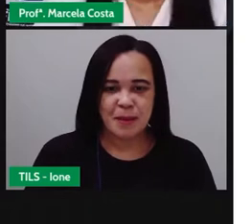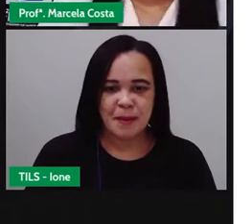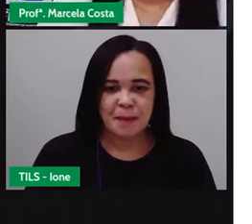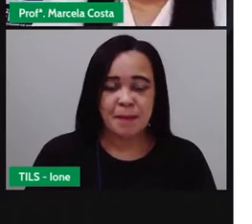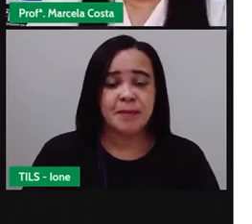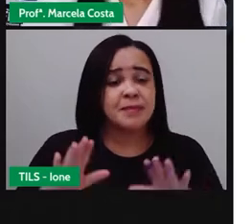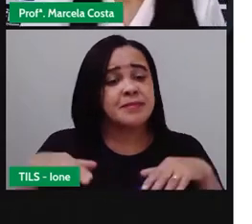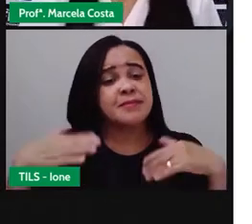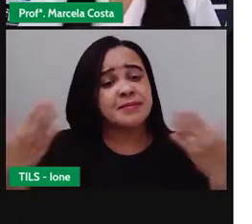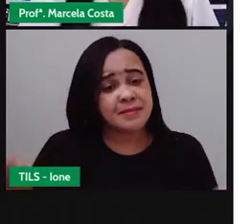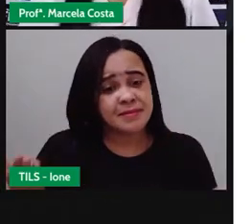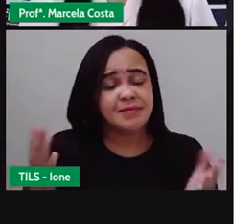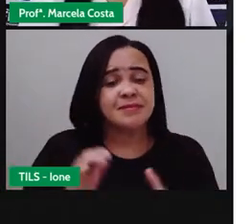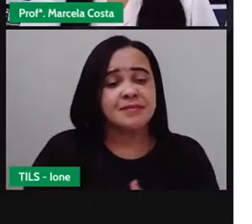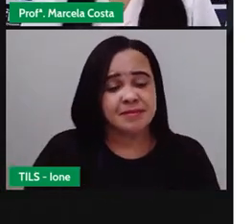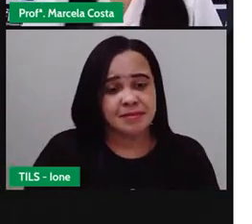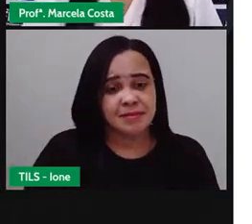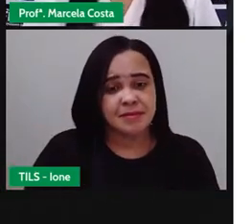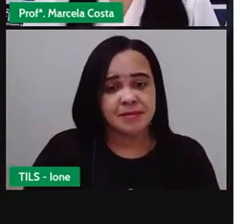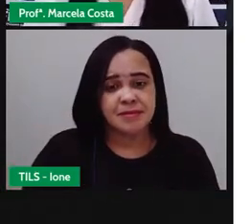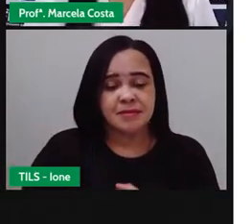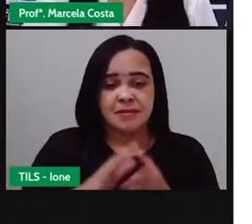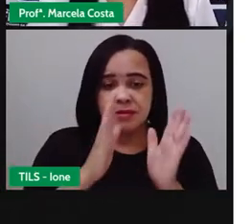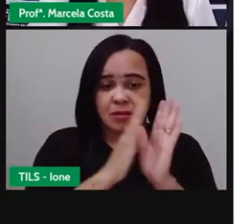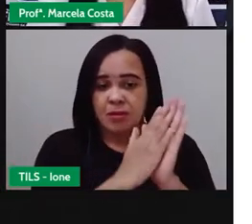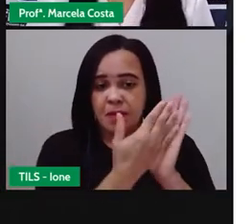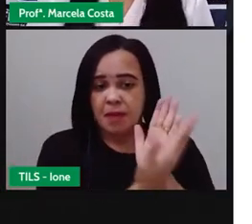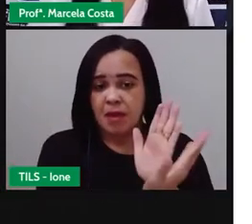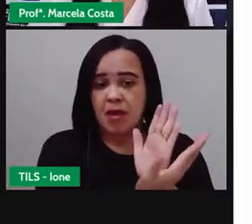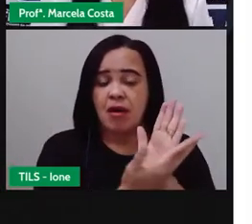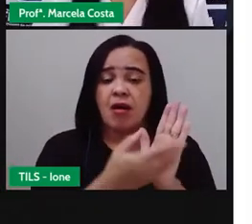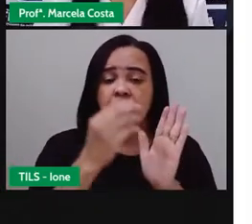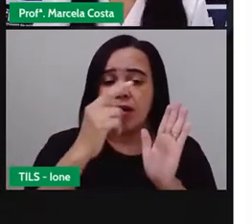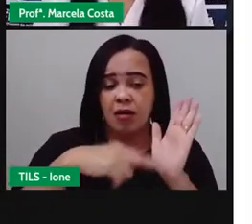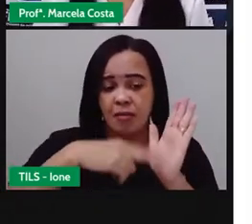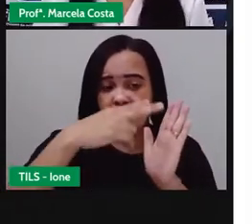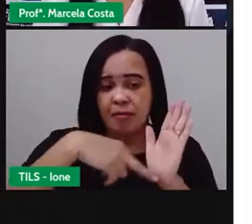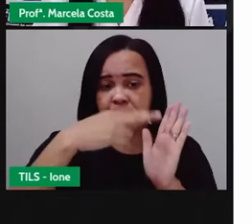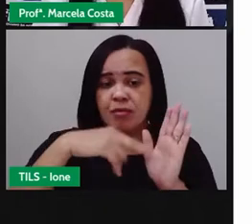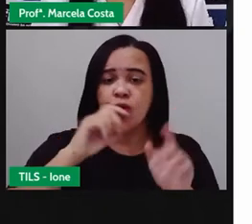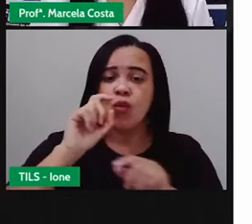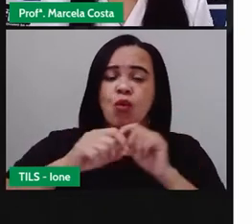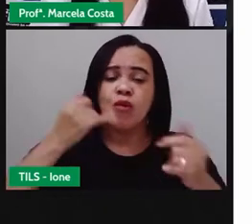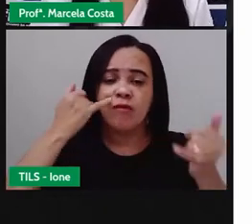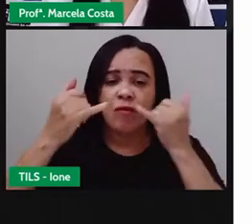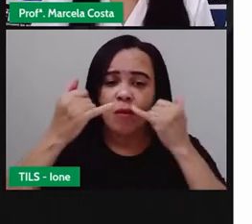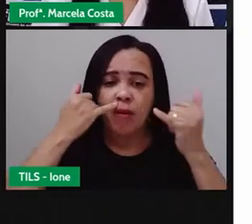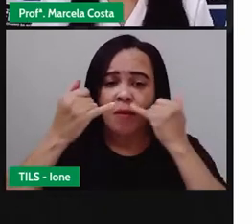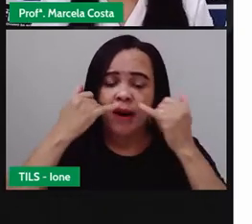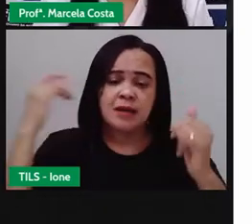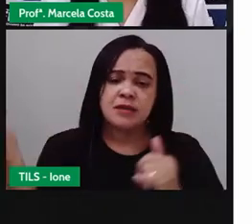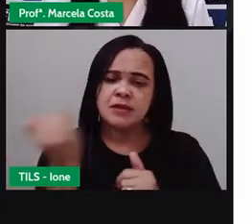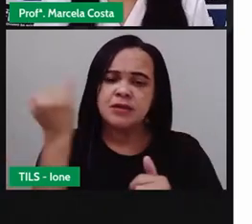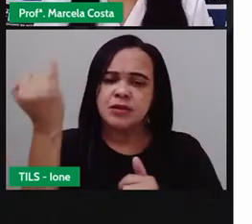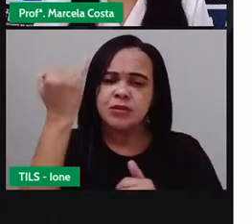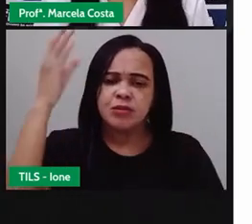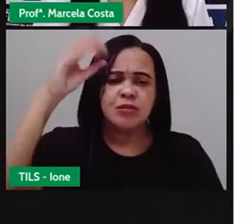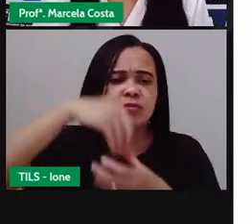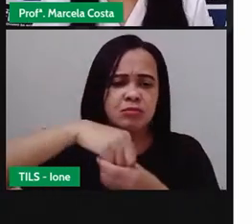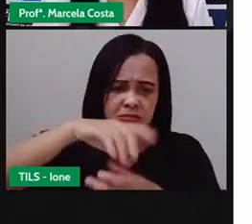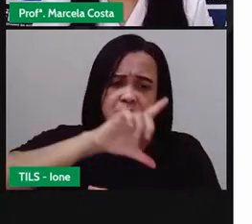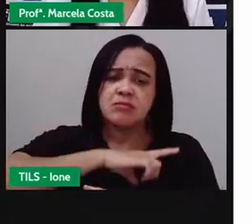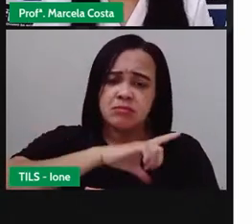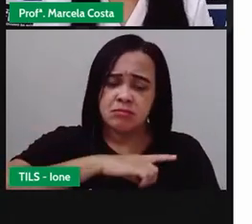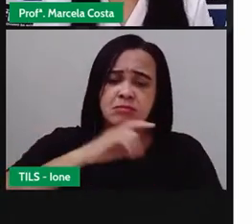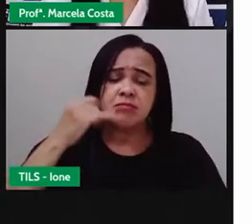Então, na capa do livro, a gente identifica algumas informações importantes, como